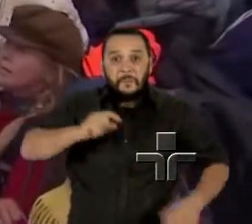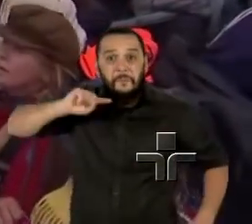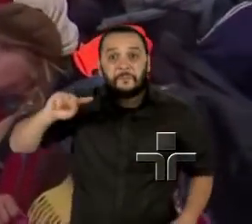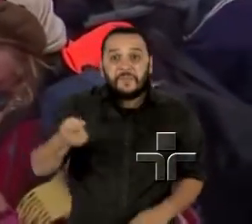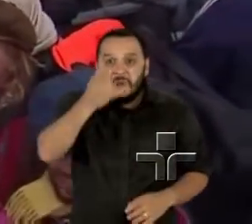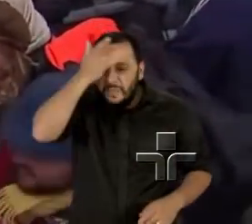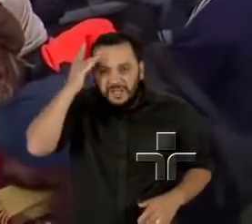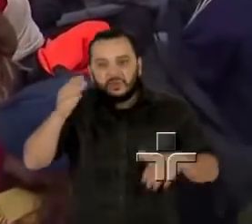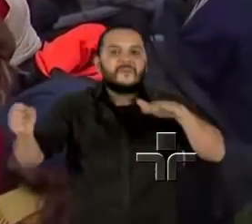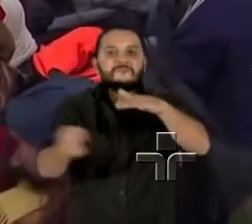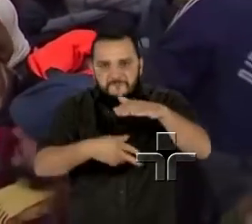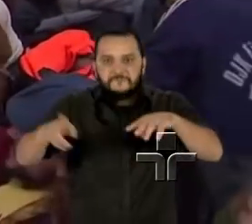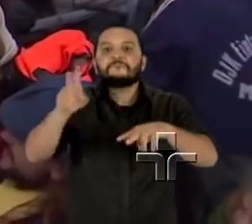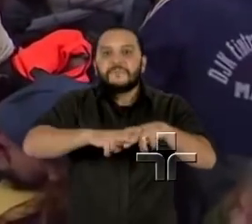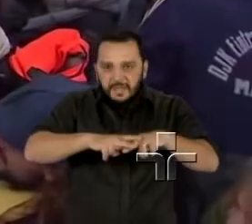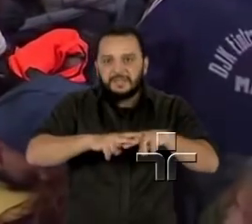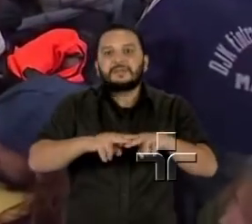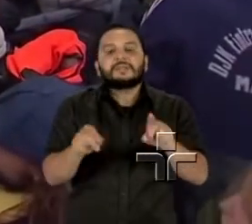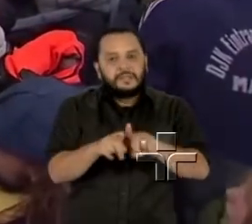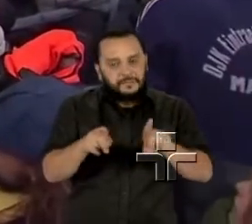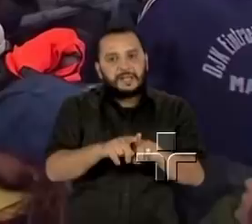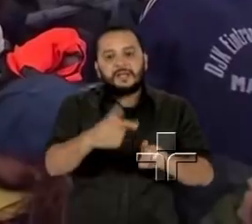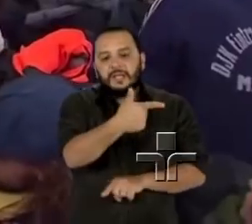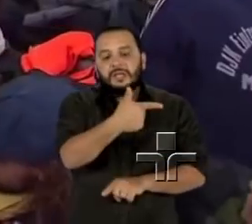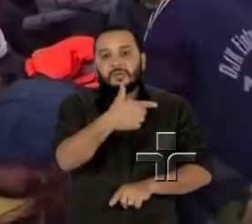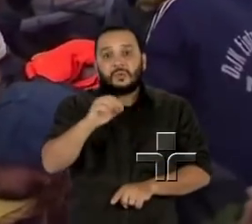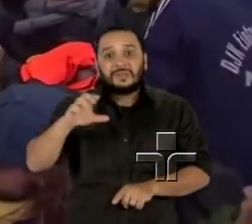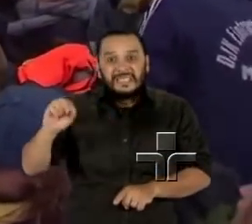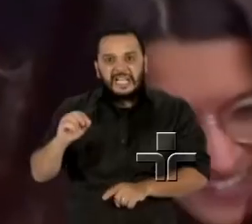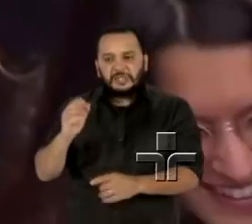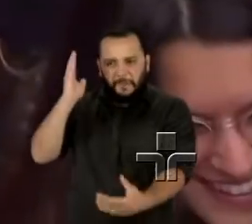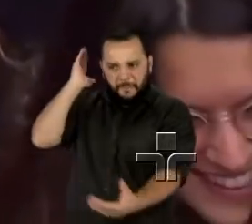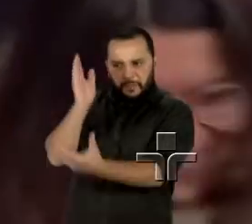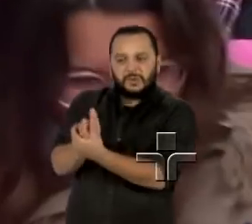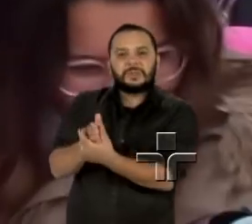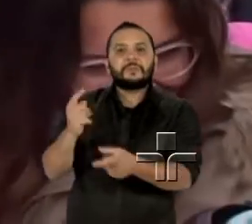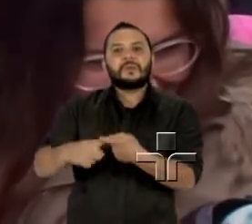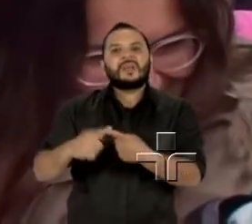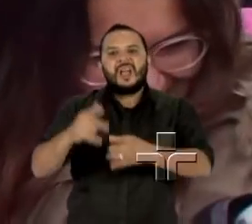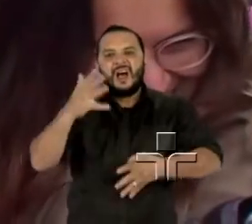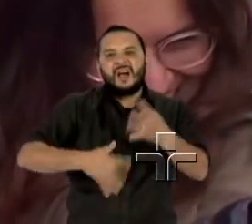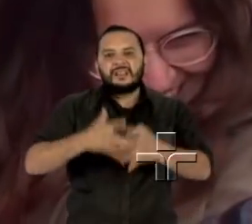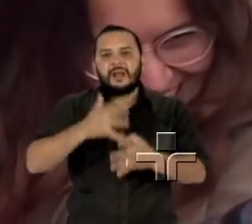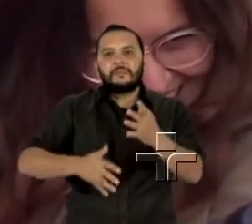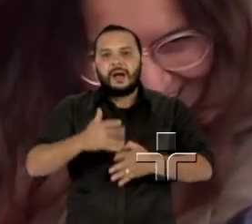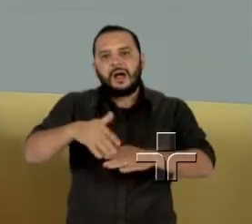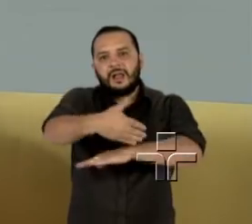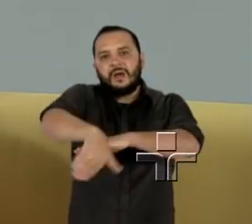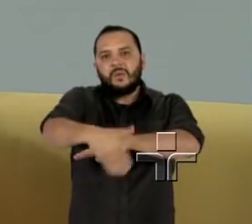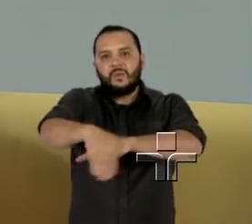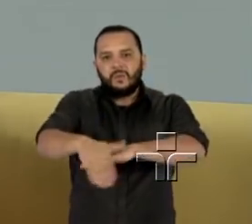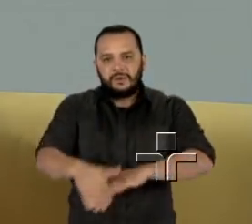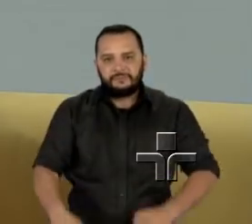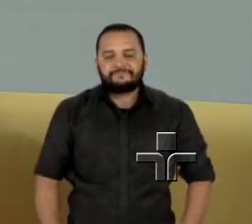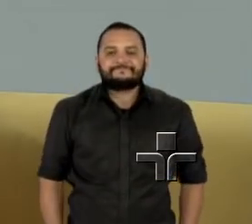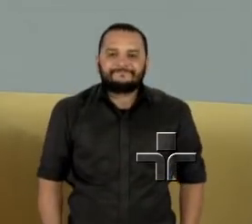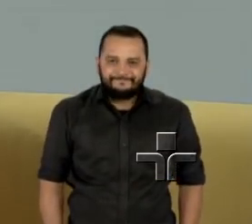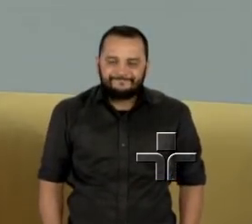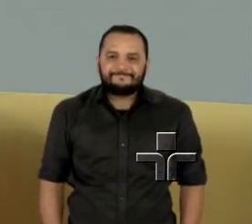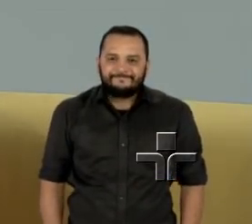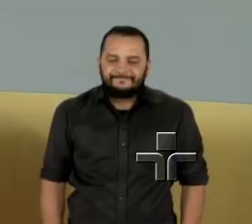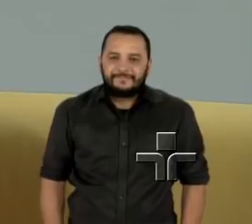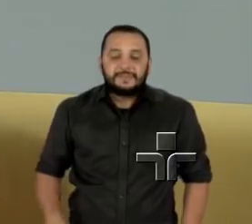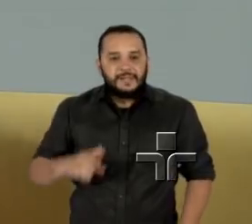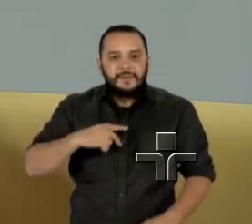foram presos e mais de 200 foram processados por perturbação da ordem pública. O